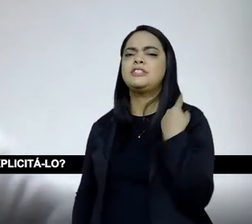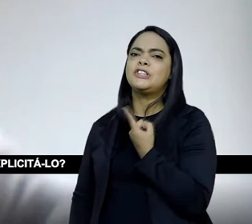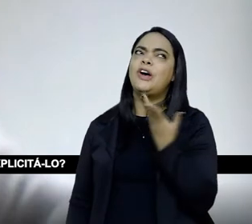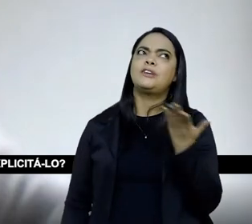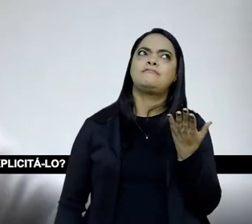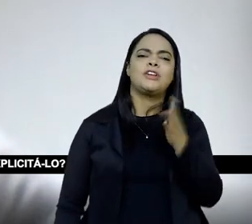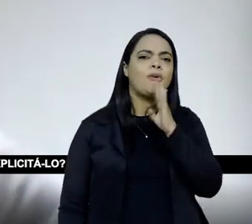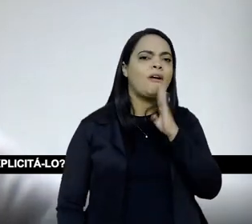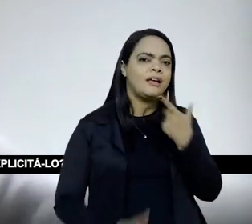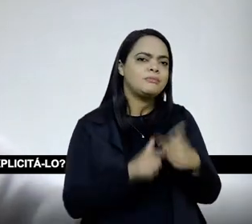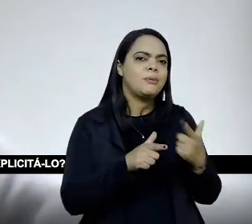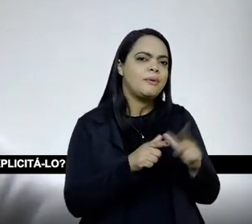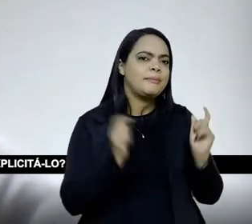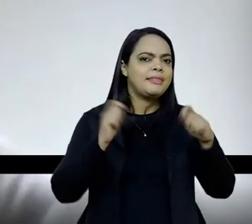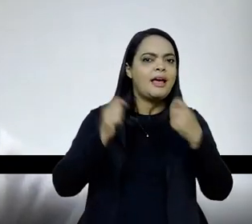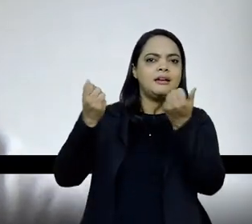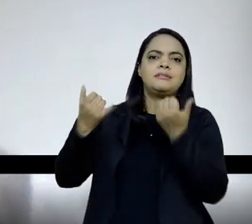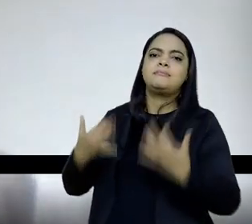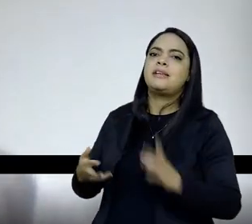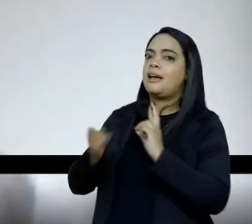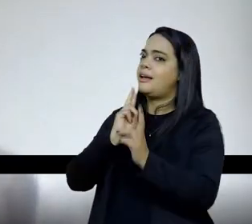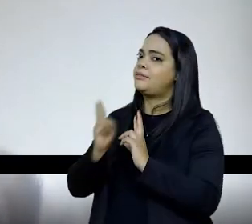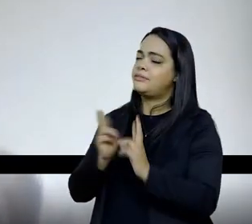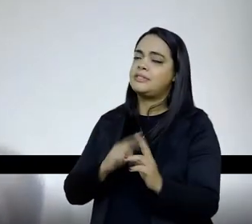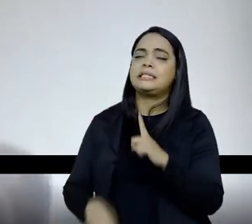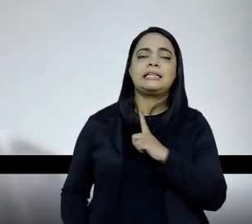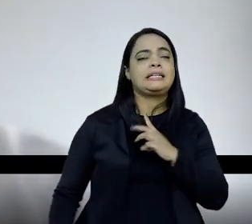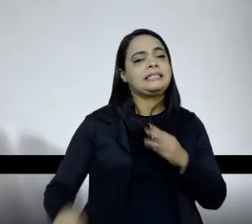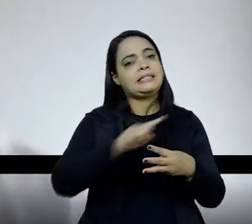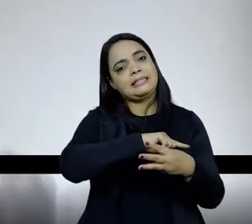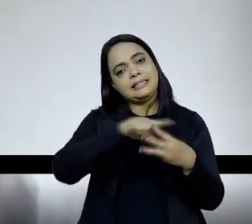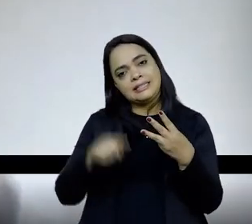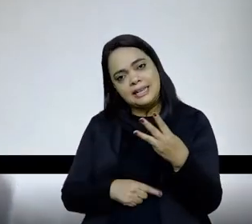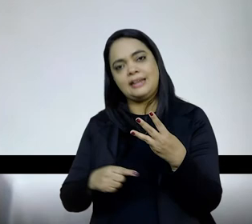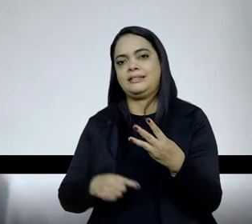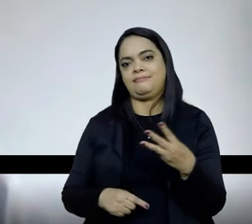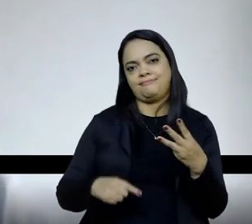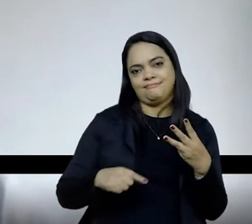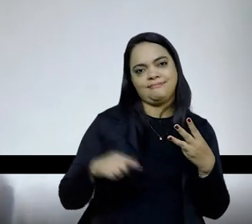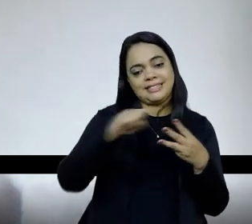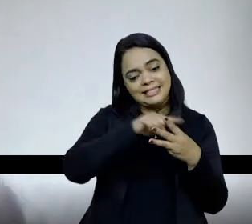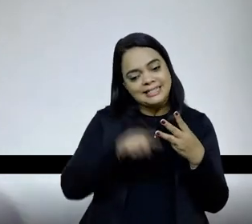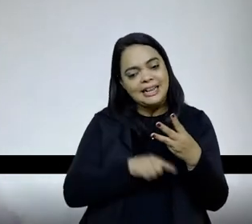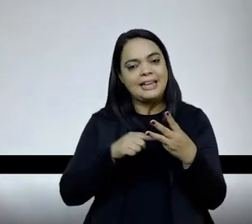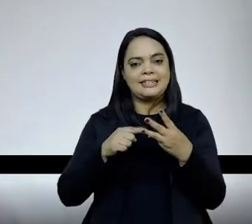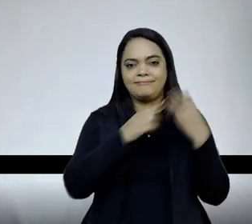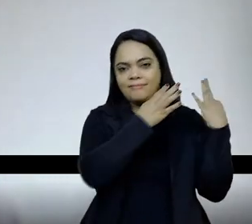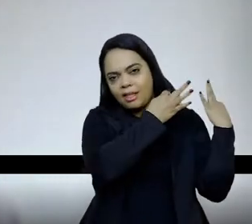inclusive, ajudar a explicita-lo, né, a gente tem três, isso que você fala, a gente tem pelo menos três tradições